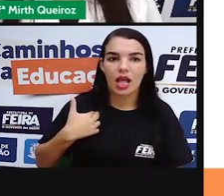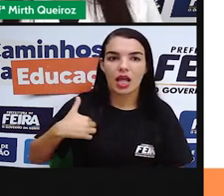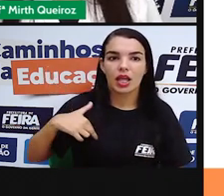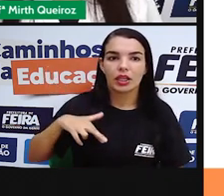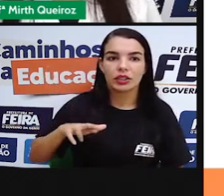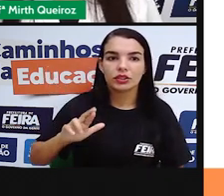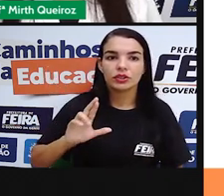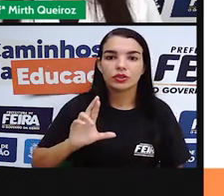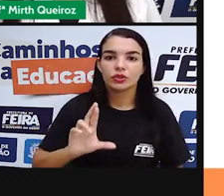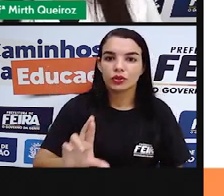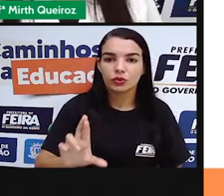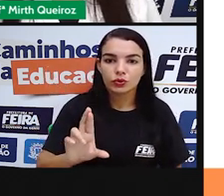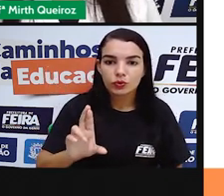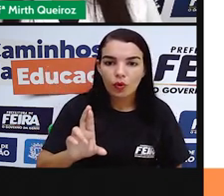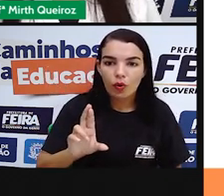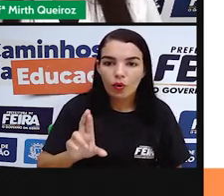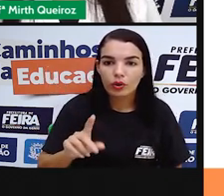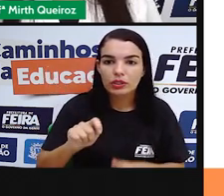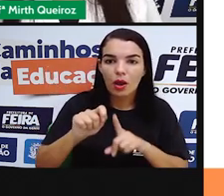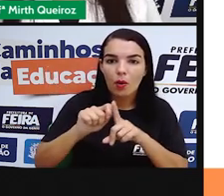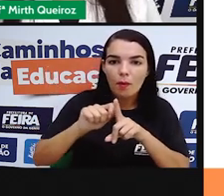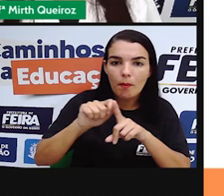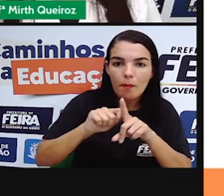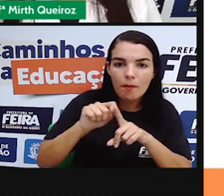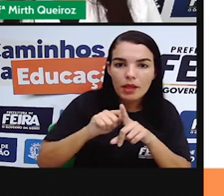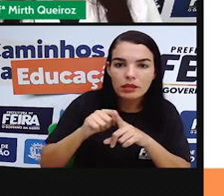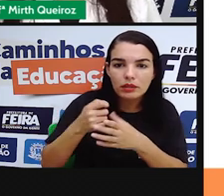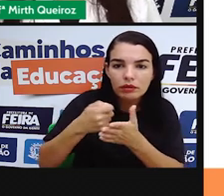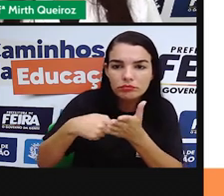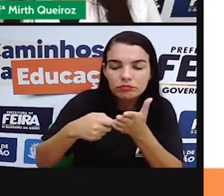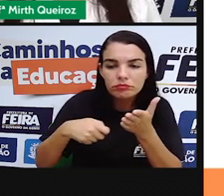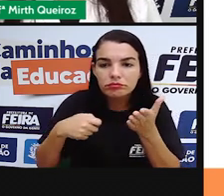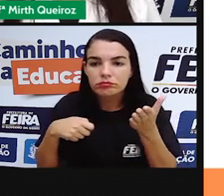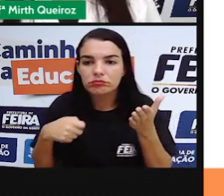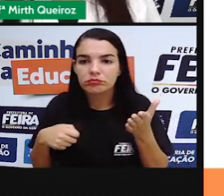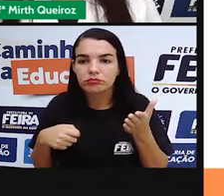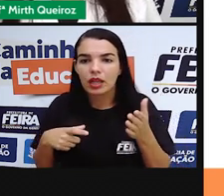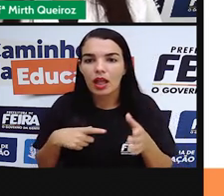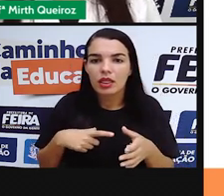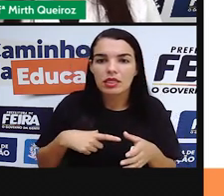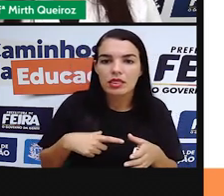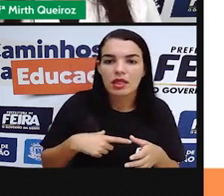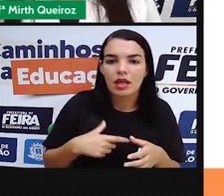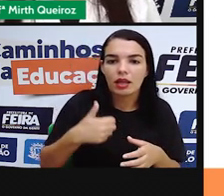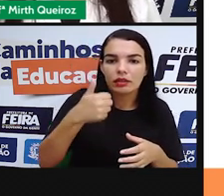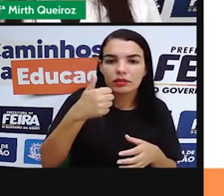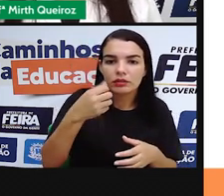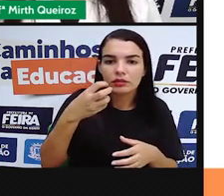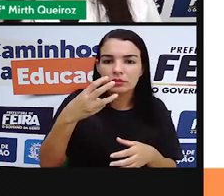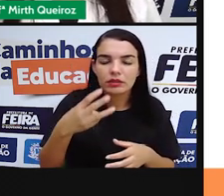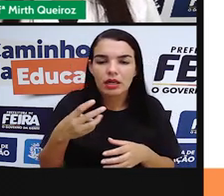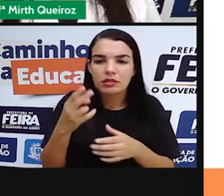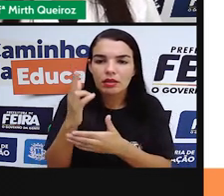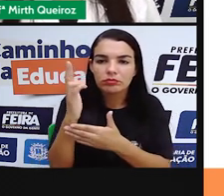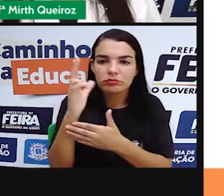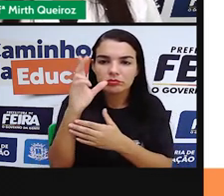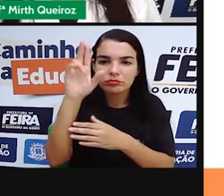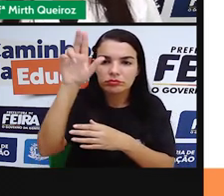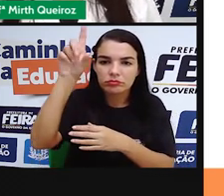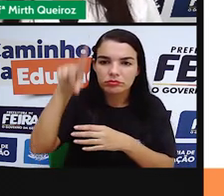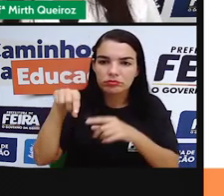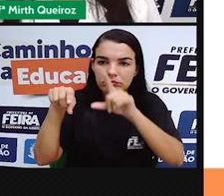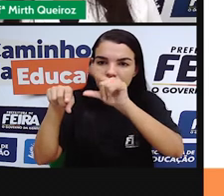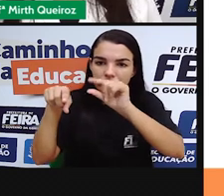aí os meses, os 20 gritos na forma de escrita, 13 gráficos na forma numérica, que vai representar aí os dias.